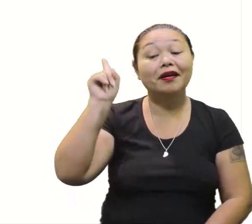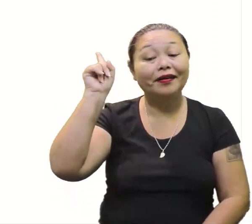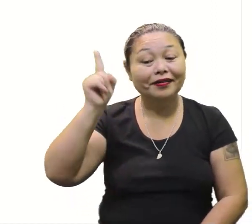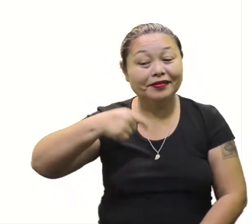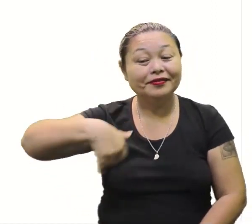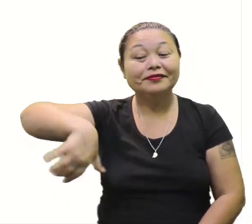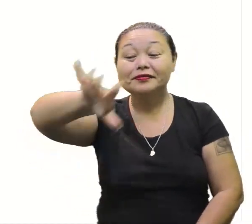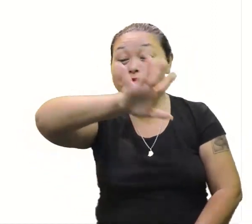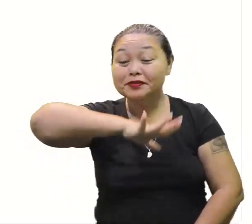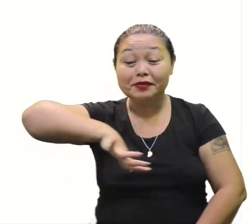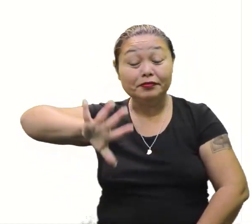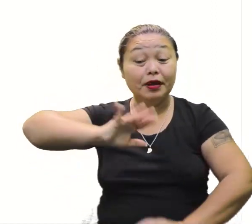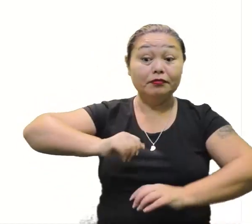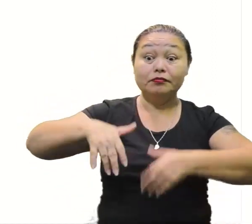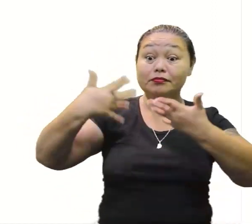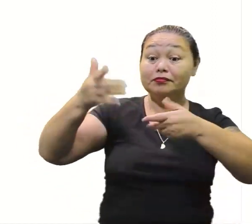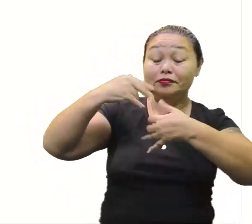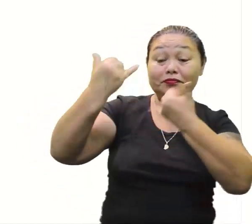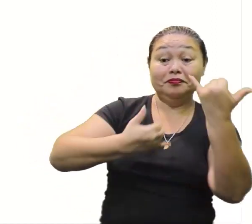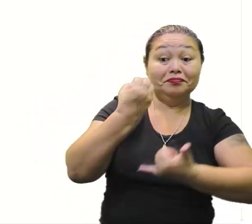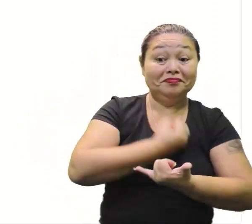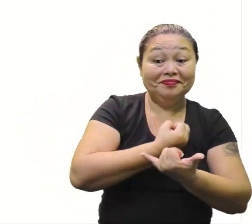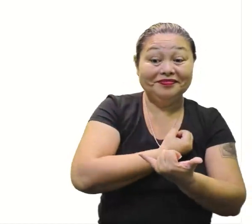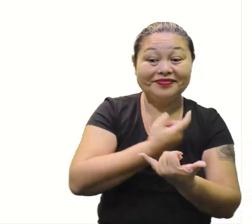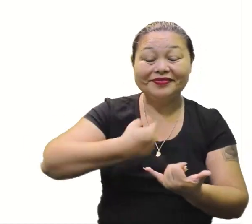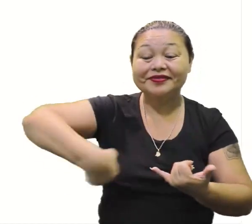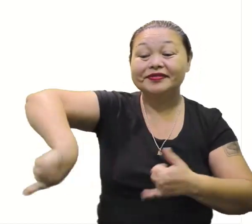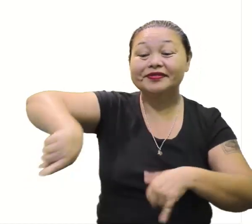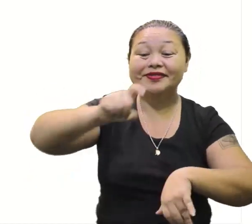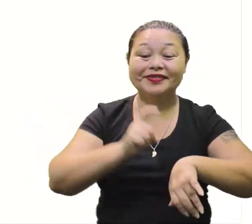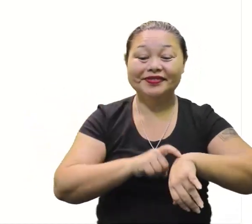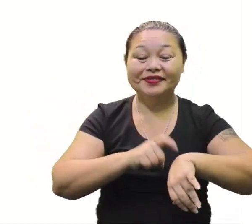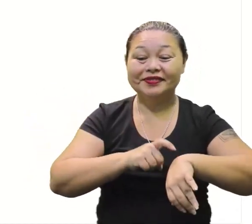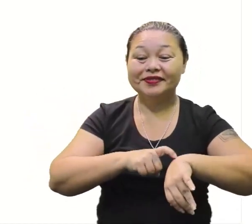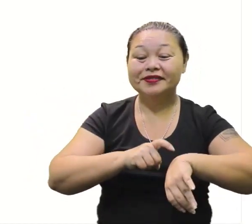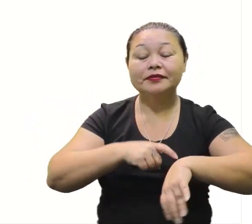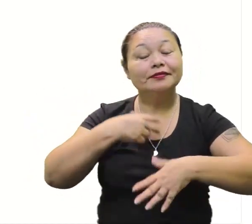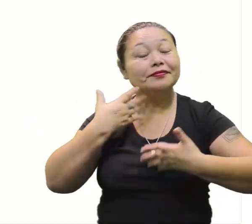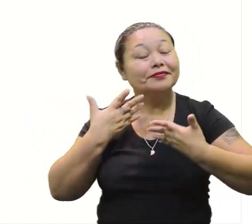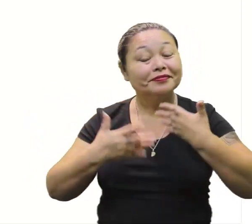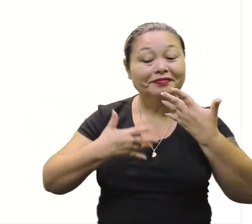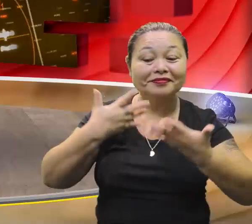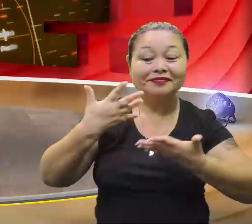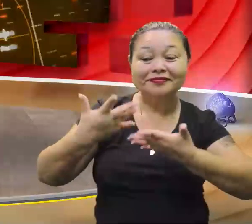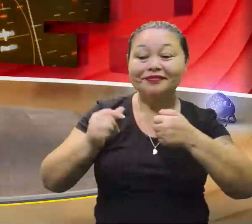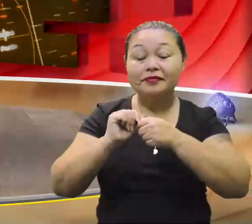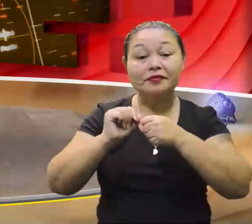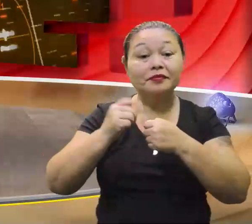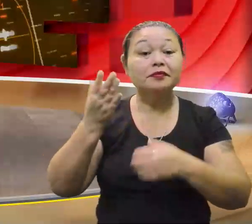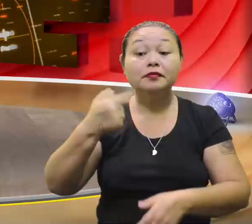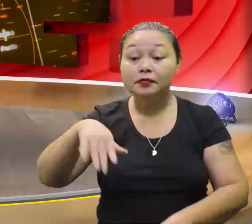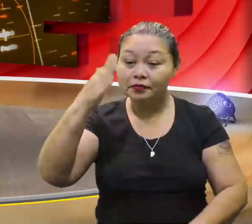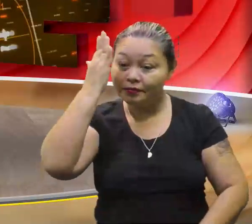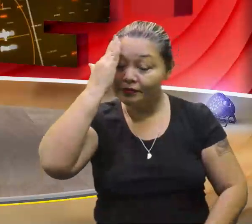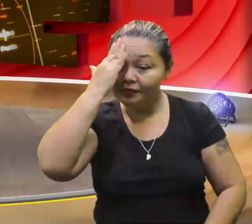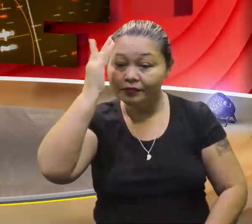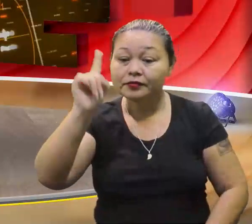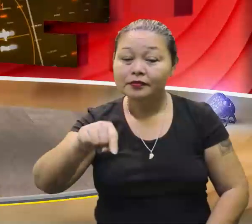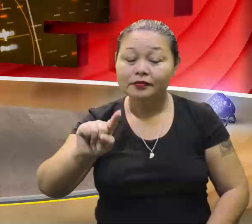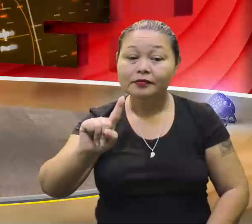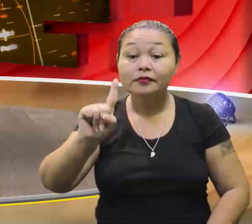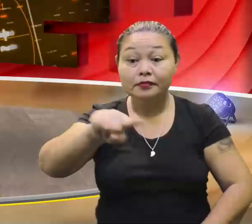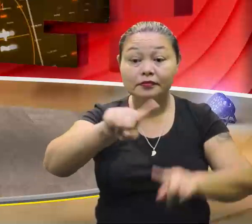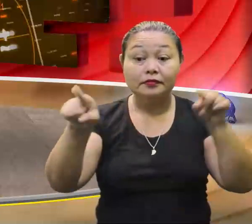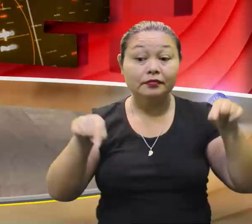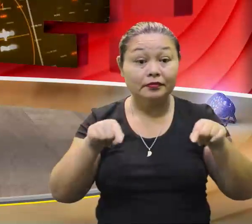a galera vai ao delírio, não brincando com os números. Porque é a hora daquela descontração. E eu já fiquei sabendo que na